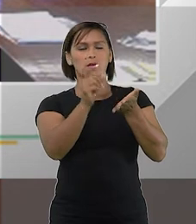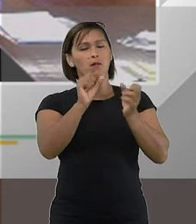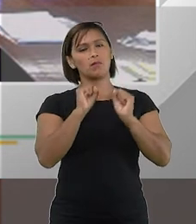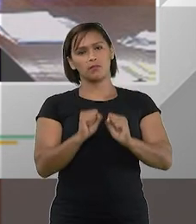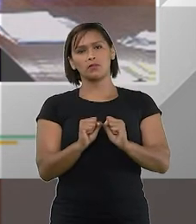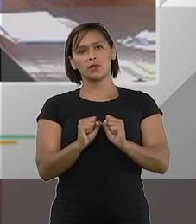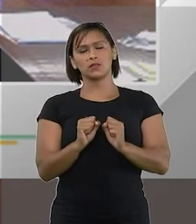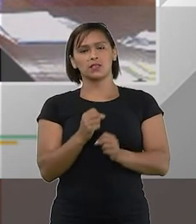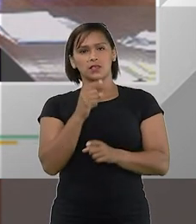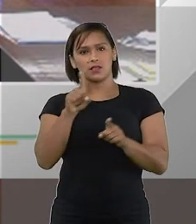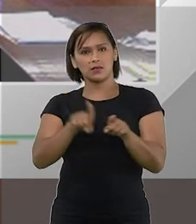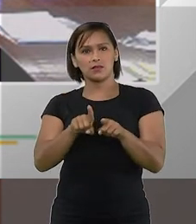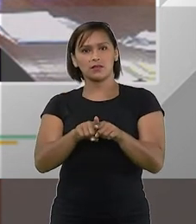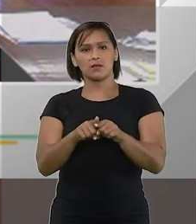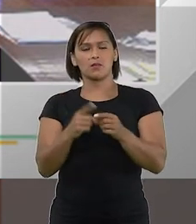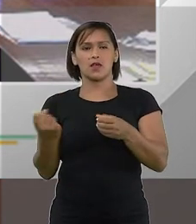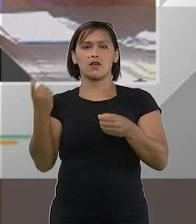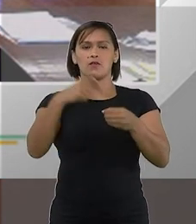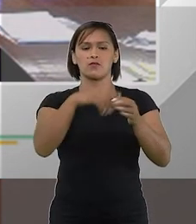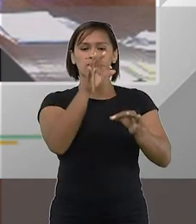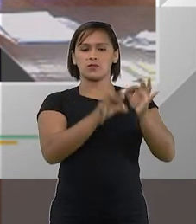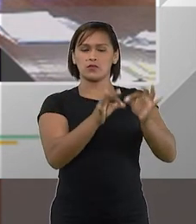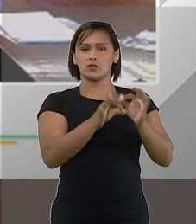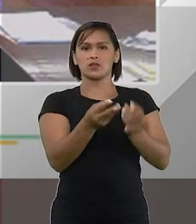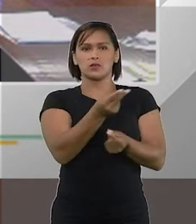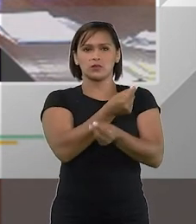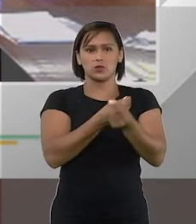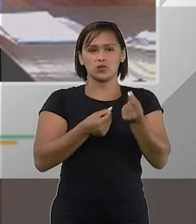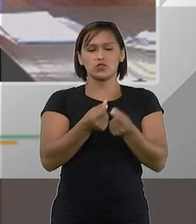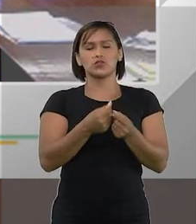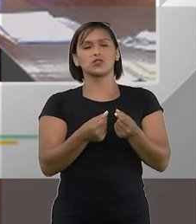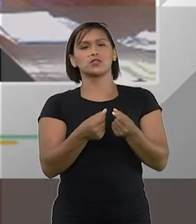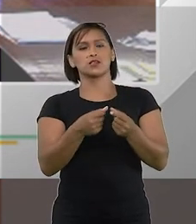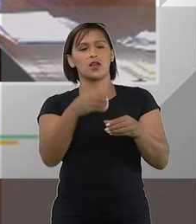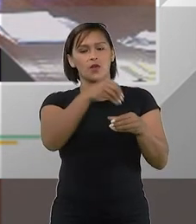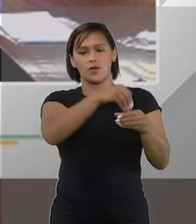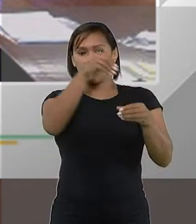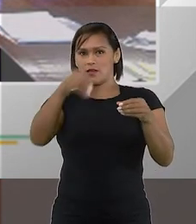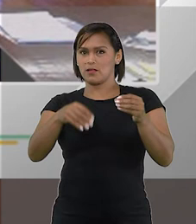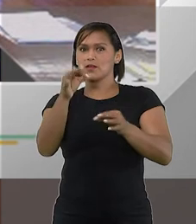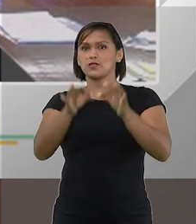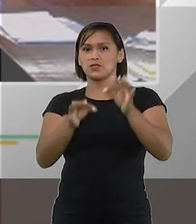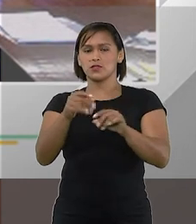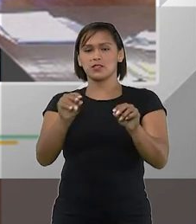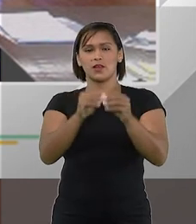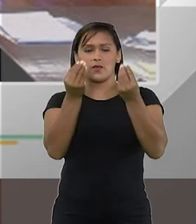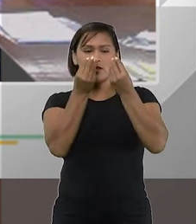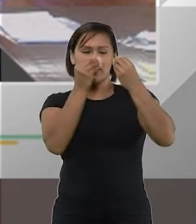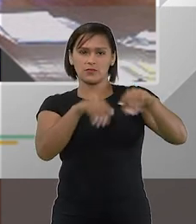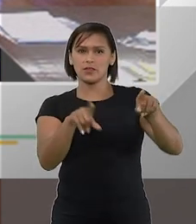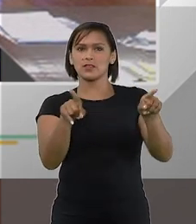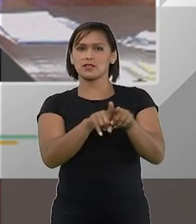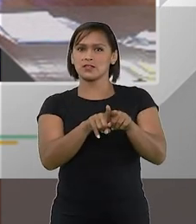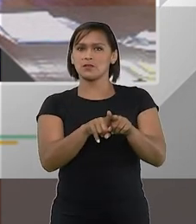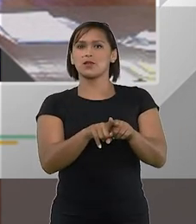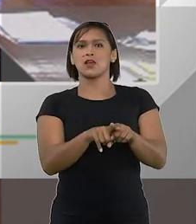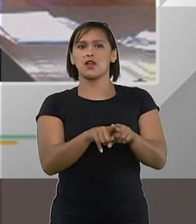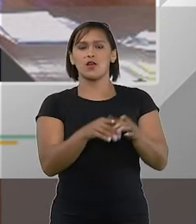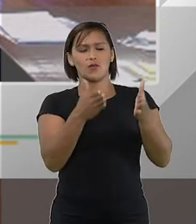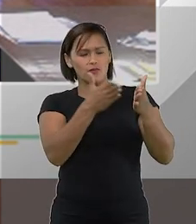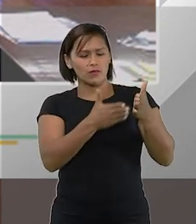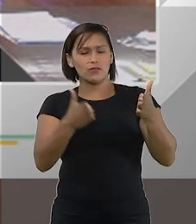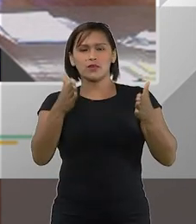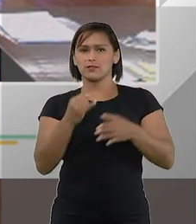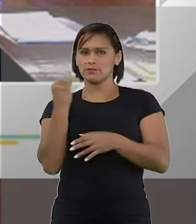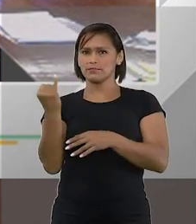poderiam se valer do processo de recuperação judicial extrajudicial também e até da falência foi um grande